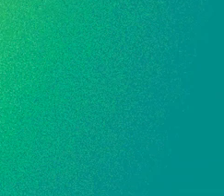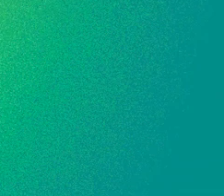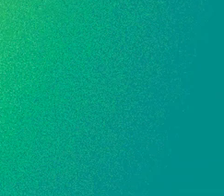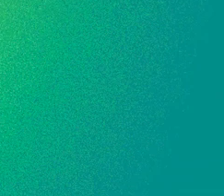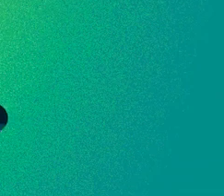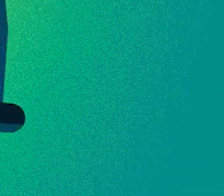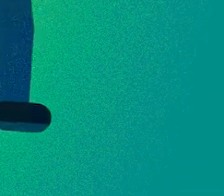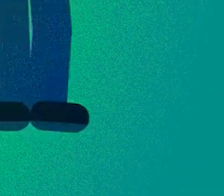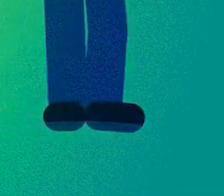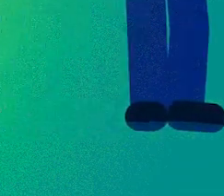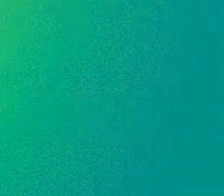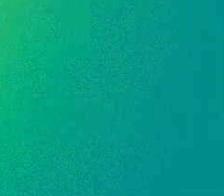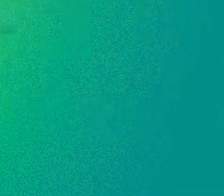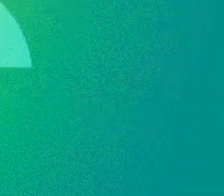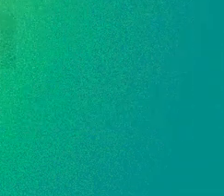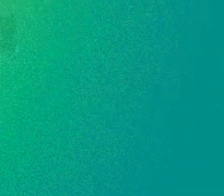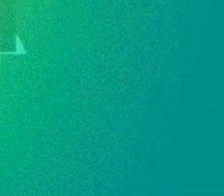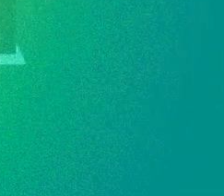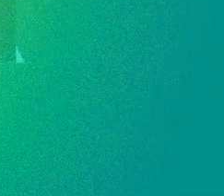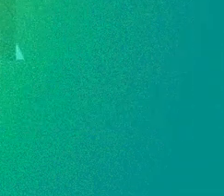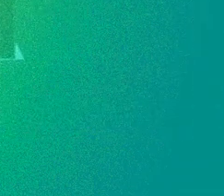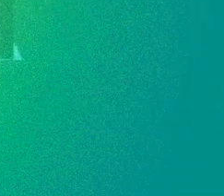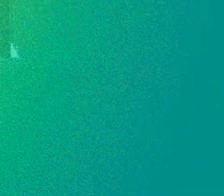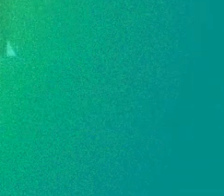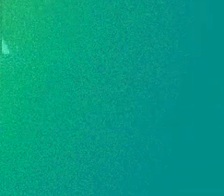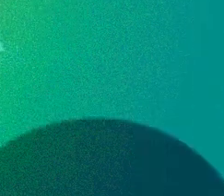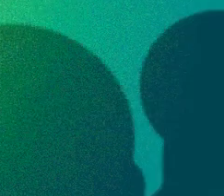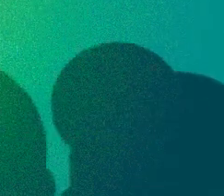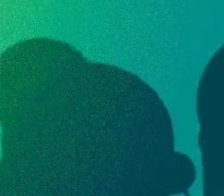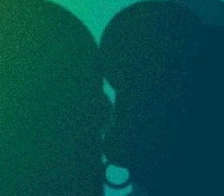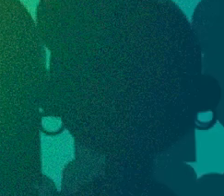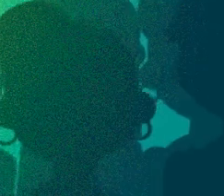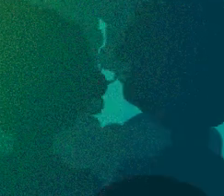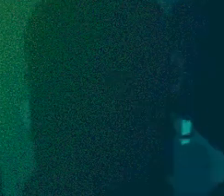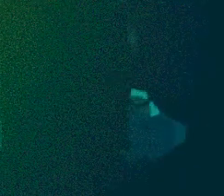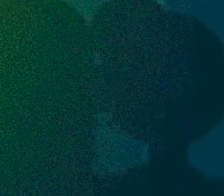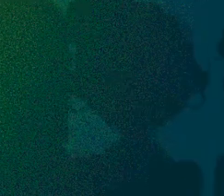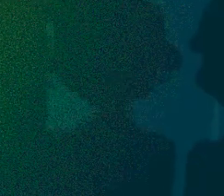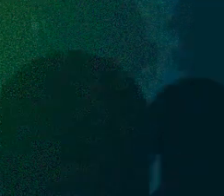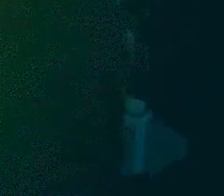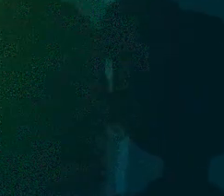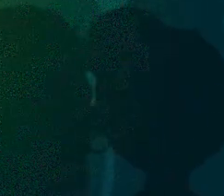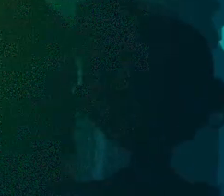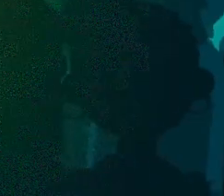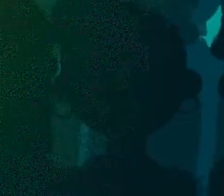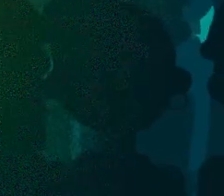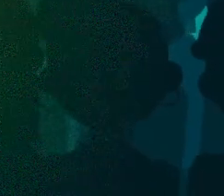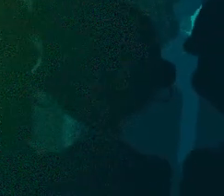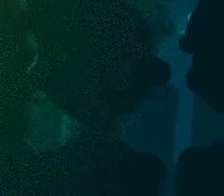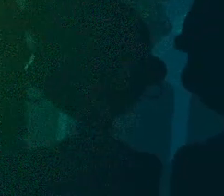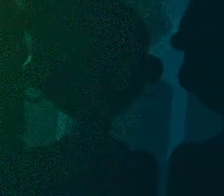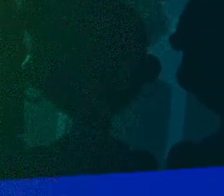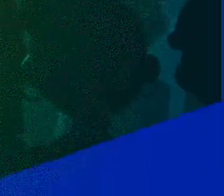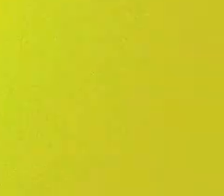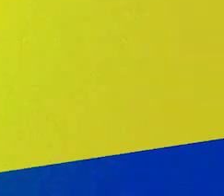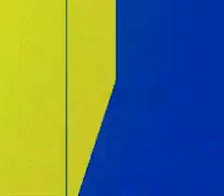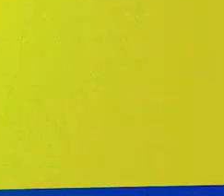voto. Afinal de contas, quando toma posse em um cargo eletivo, o político vira um representante da sociedade.